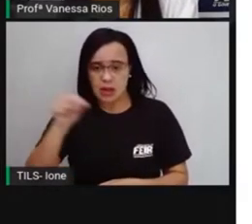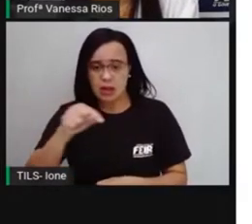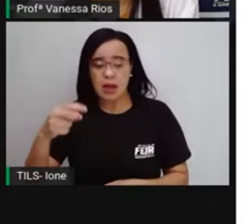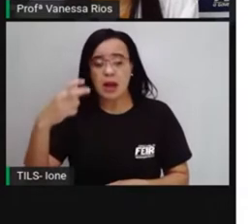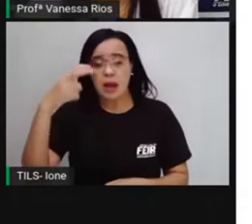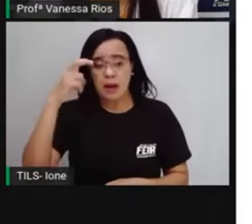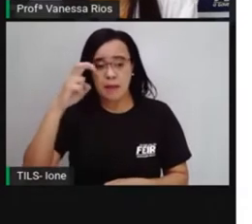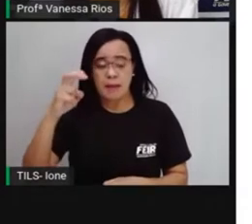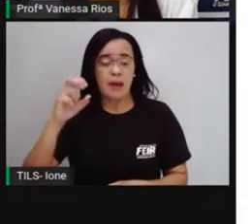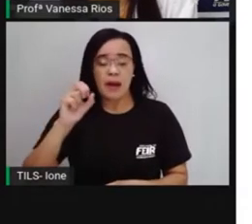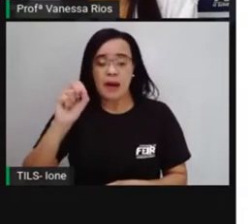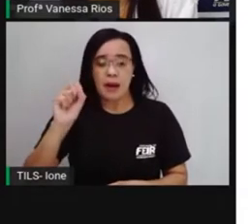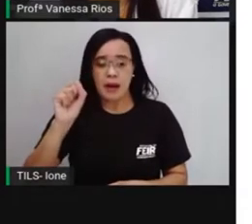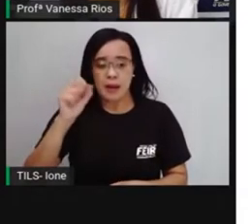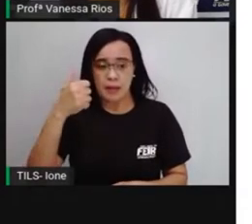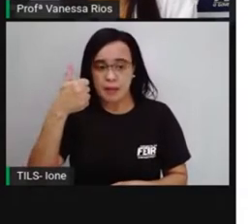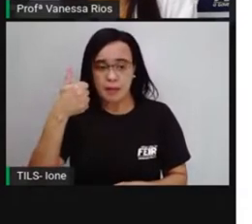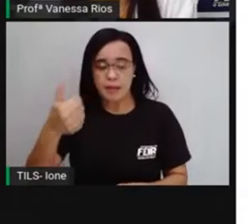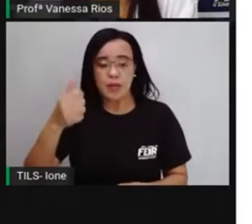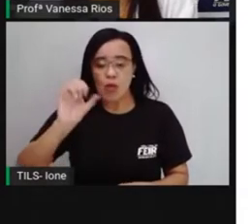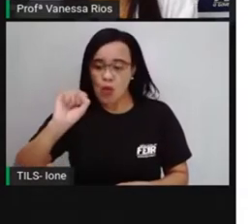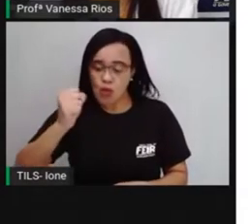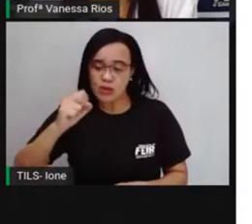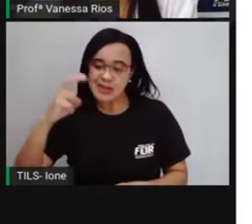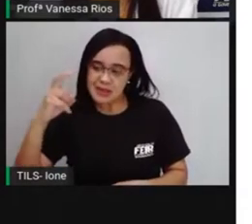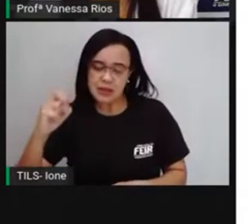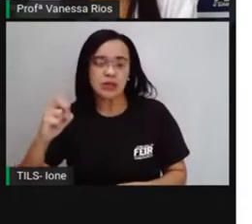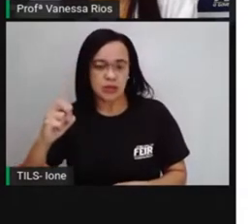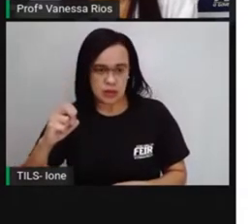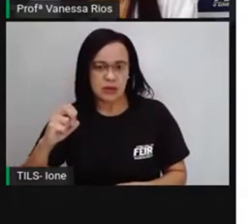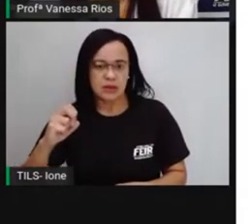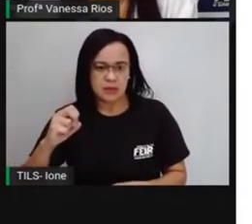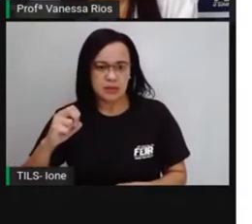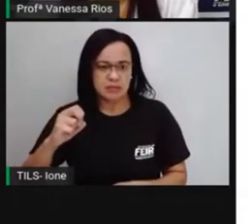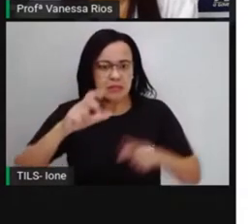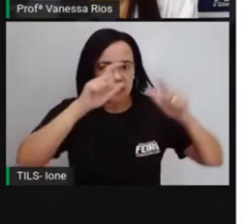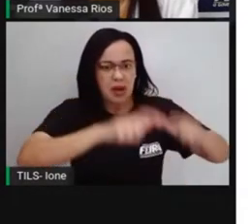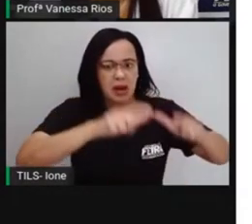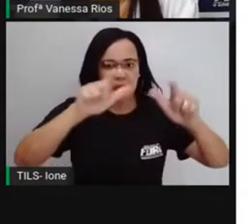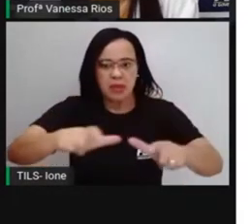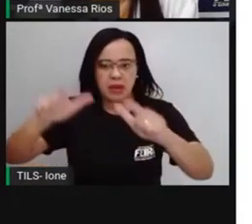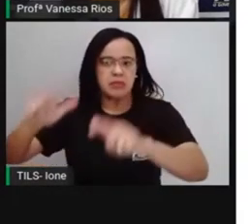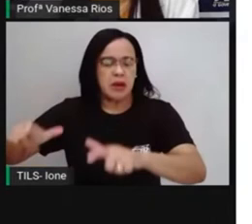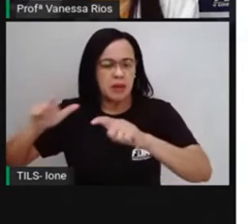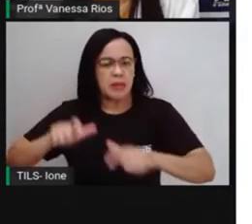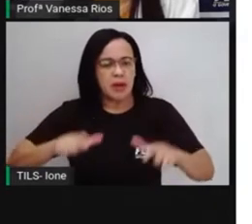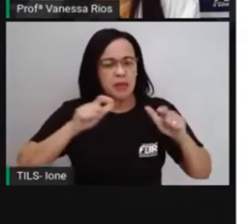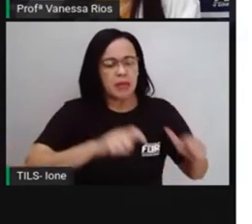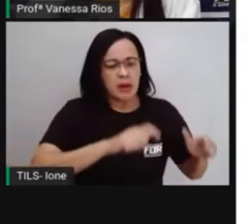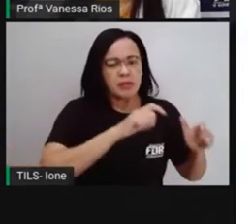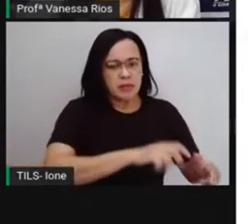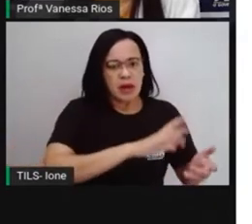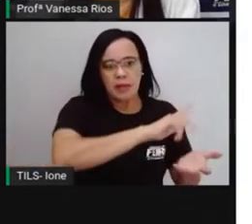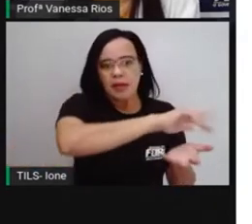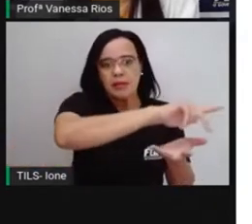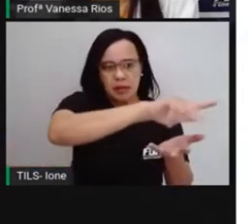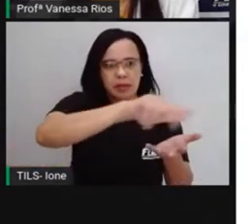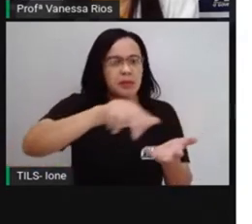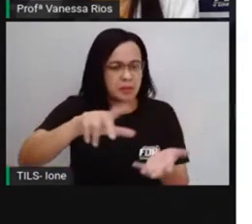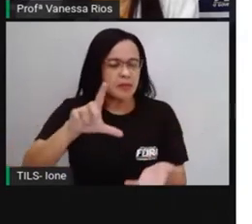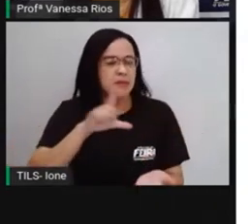continente, de regiões onde hoje estão Angola, Belém, Congo, Costa do Marfim,